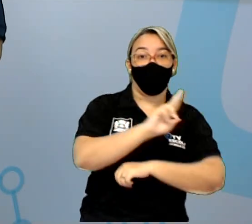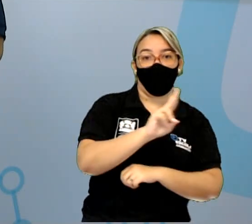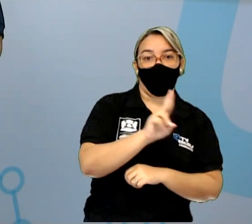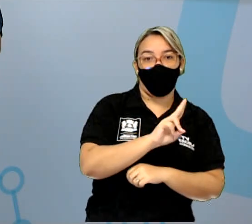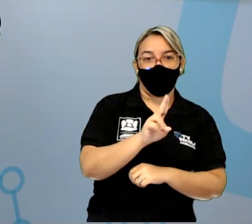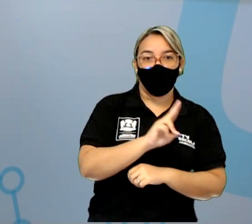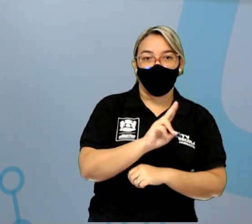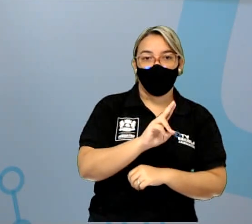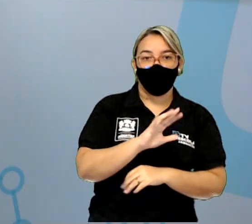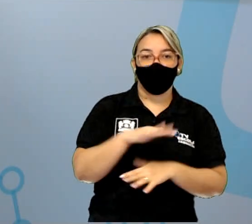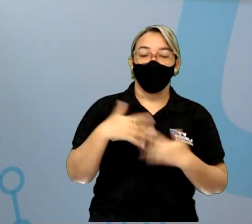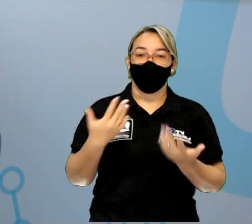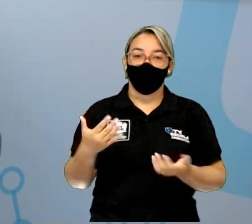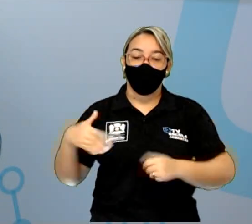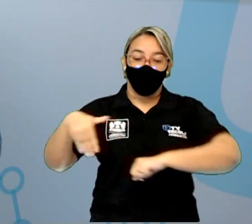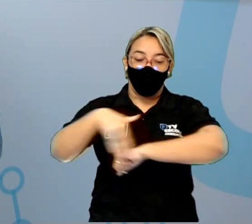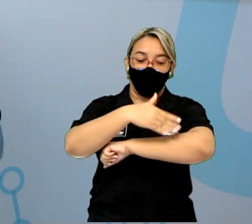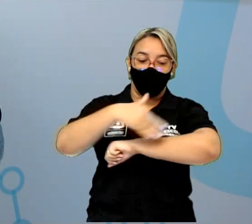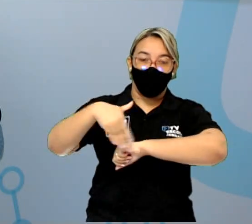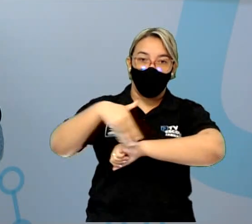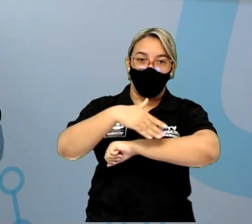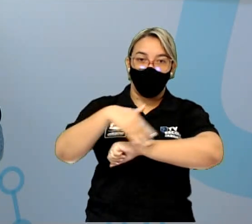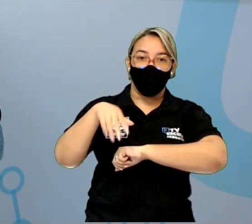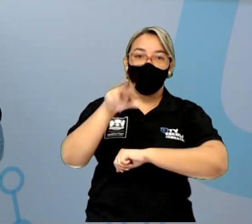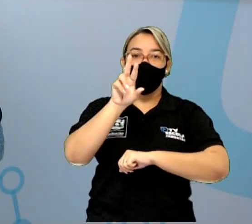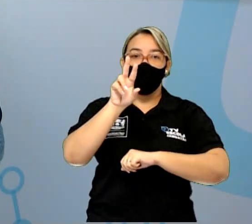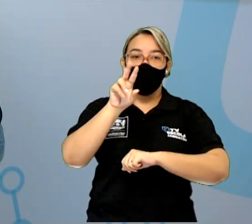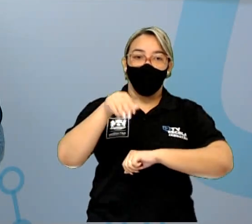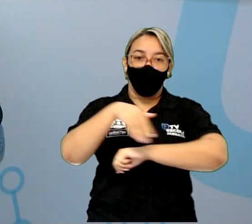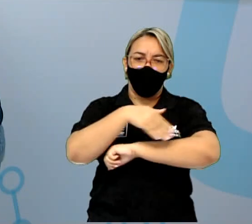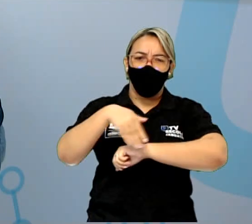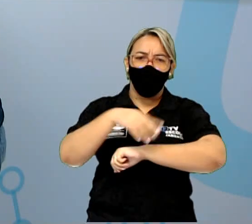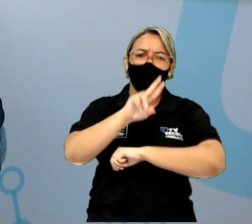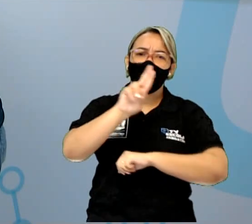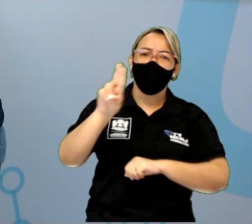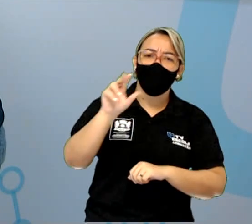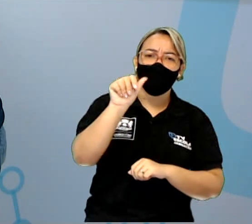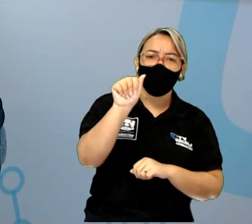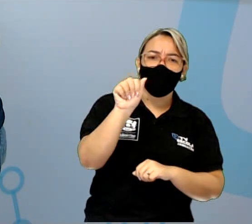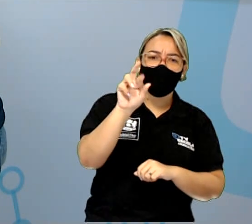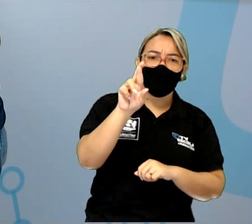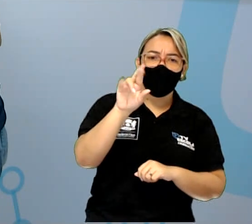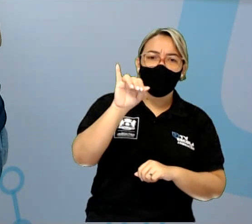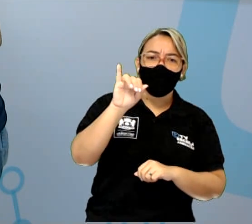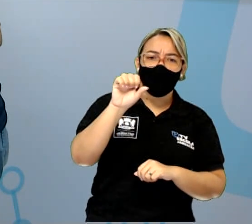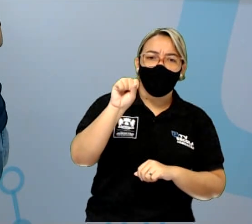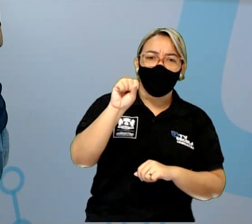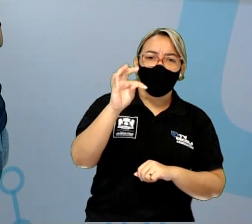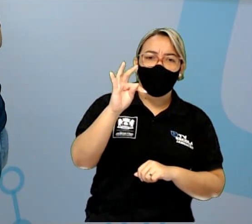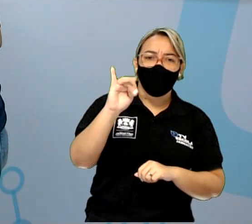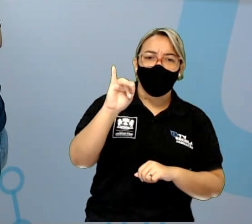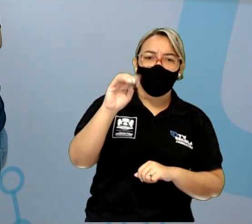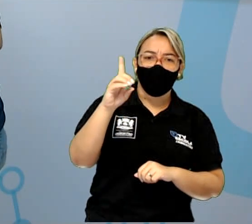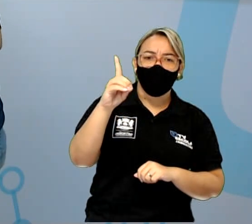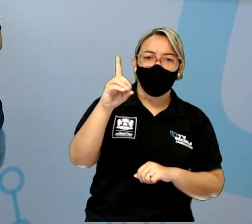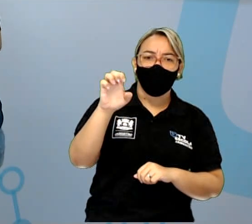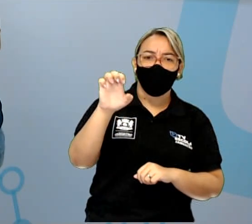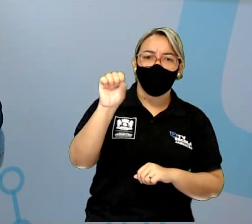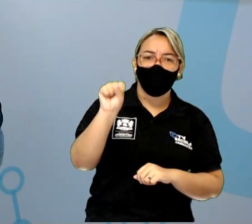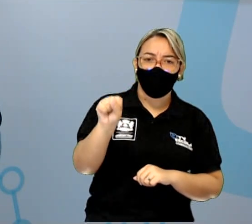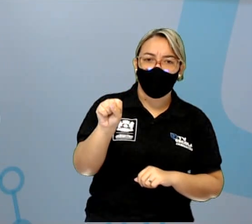rua é Aristides. Rua Aristides. Mas tem